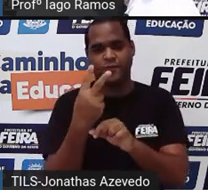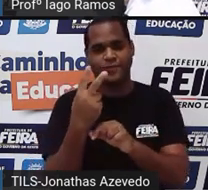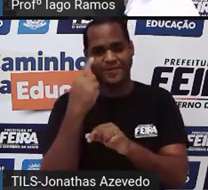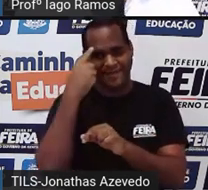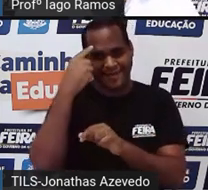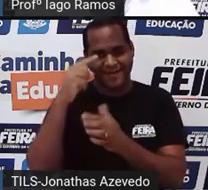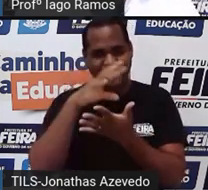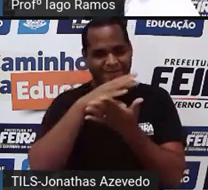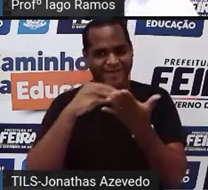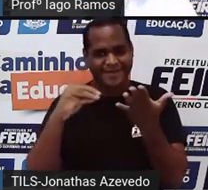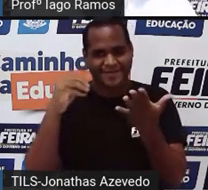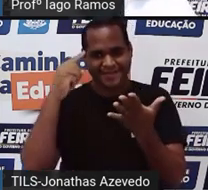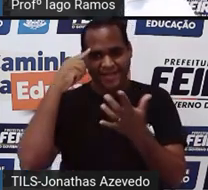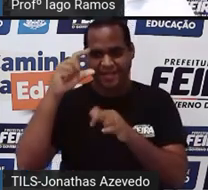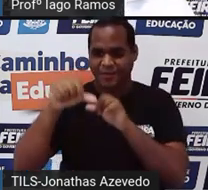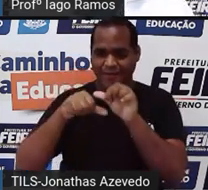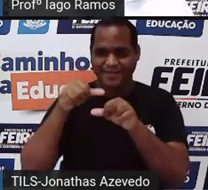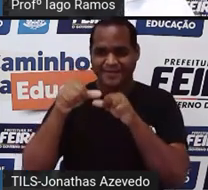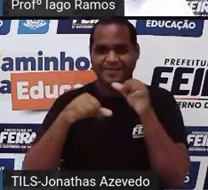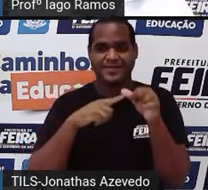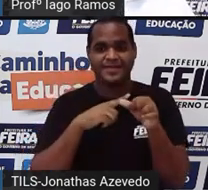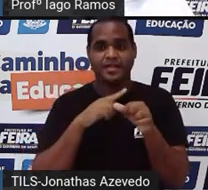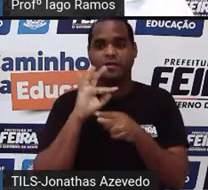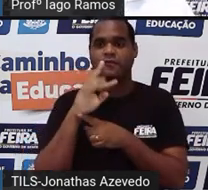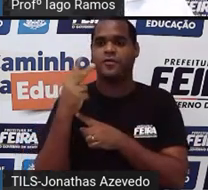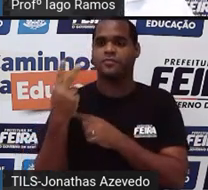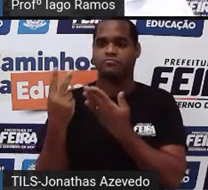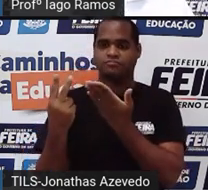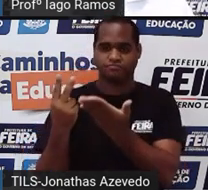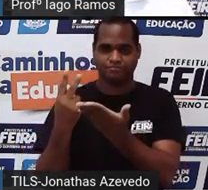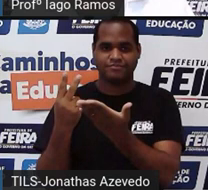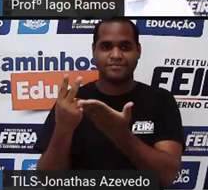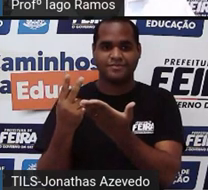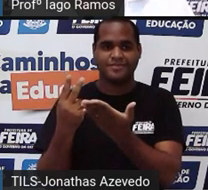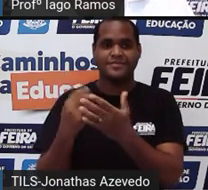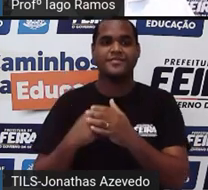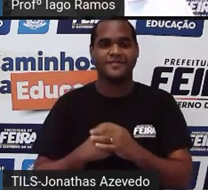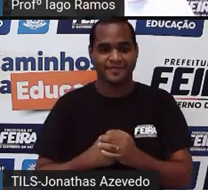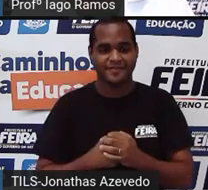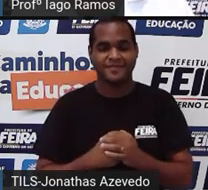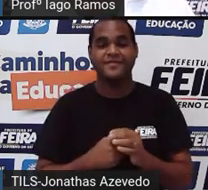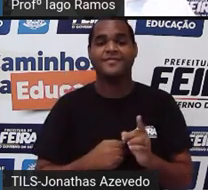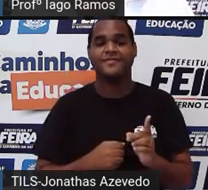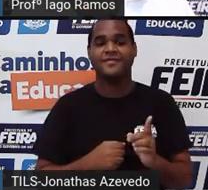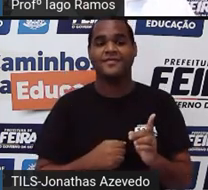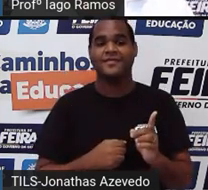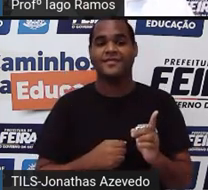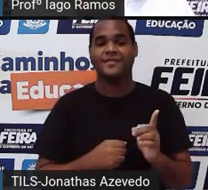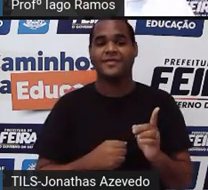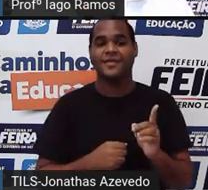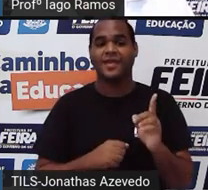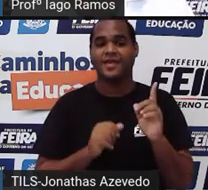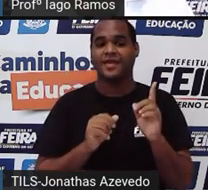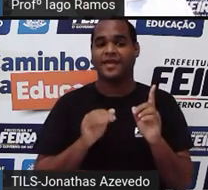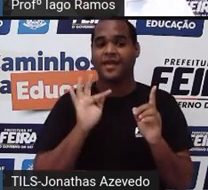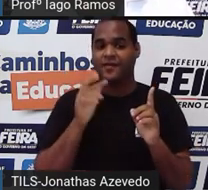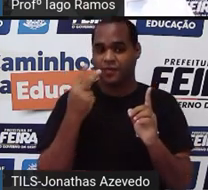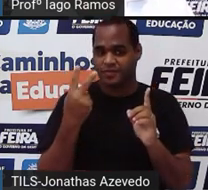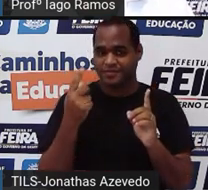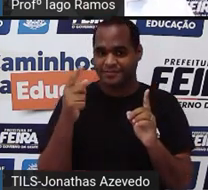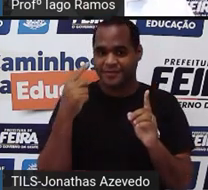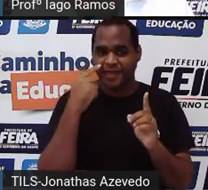1 e figura 2. A figura 2, essa aqui do lado, ó, desse lado, é a figura 1